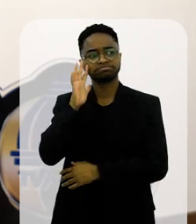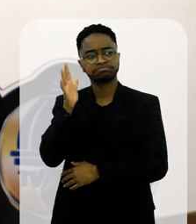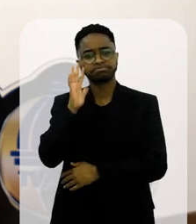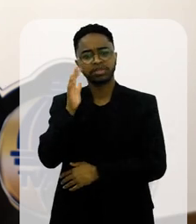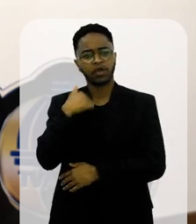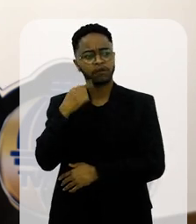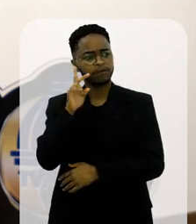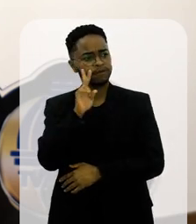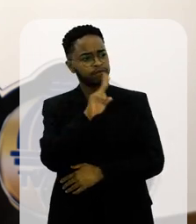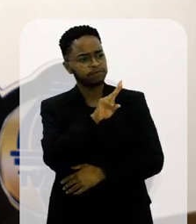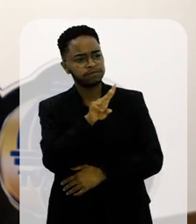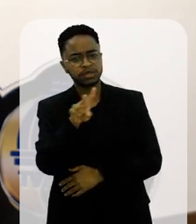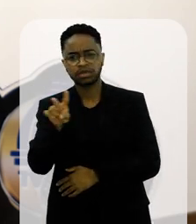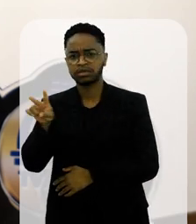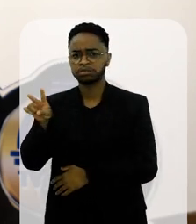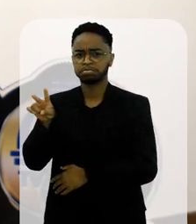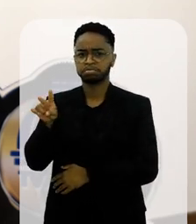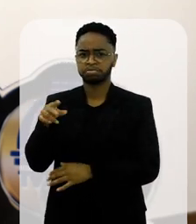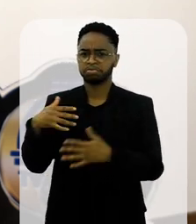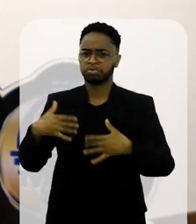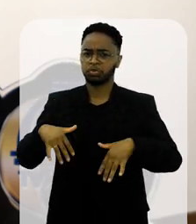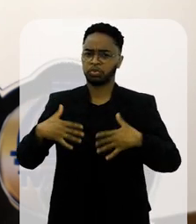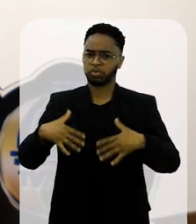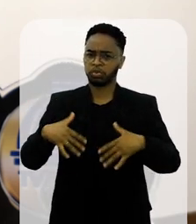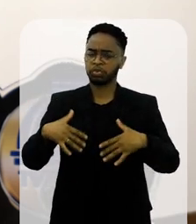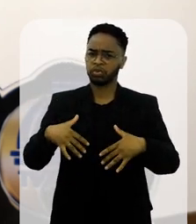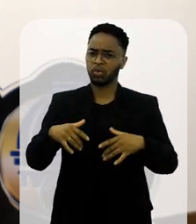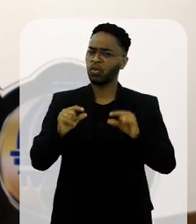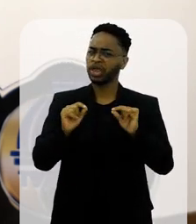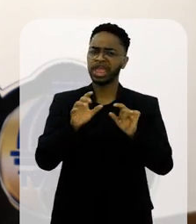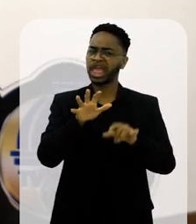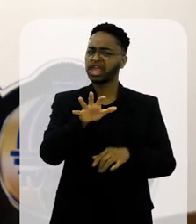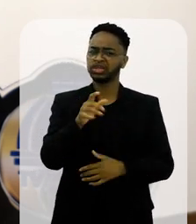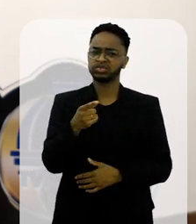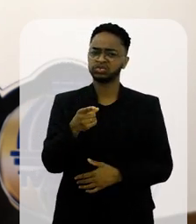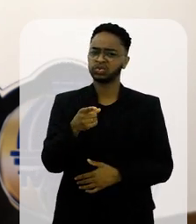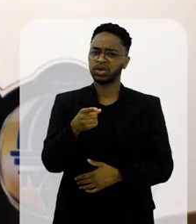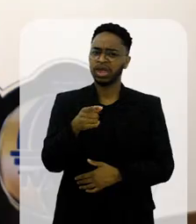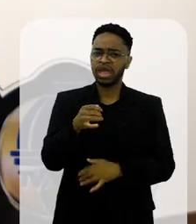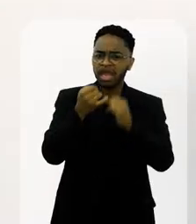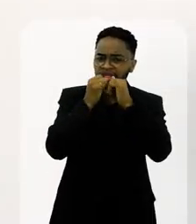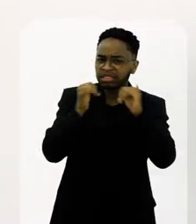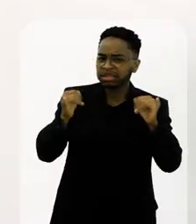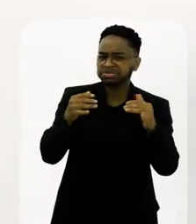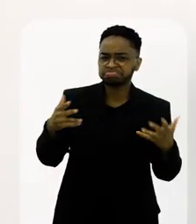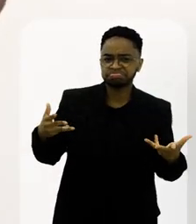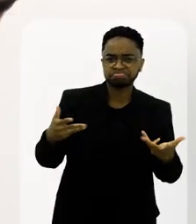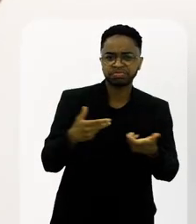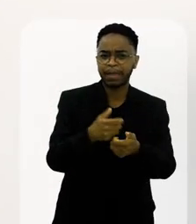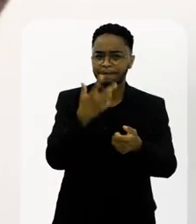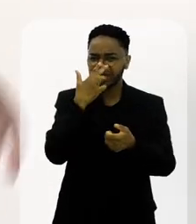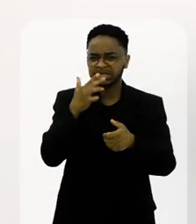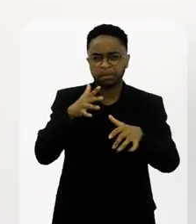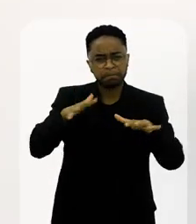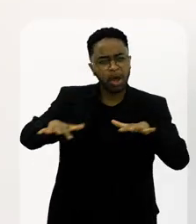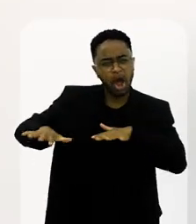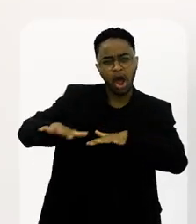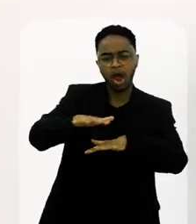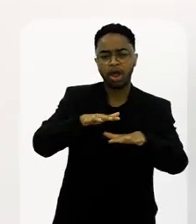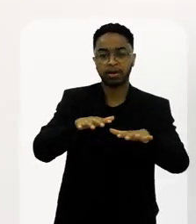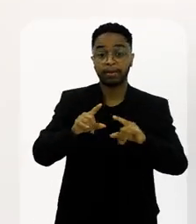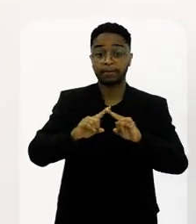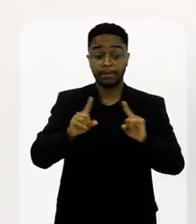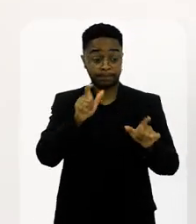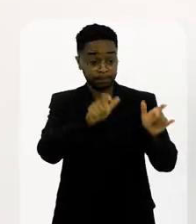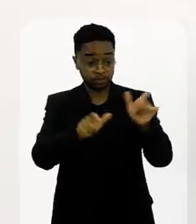Aí eu parei ali, eu olhei, falei, porra, que que é isso, né? Que energia aqui, né? Ali aquilo vibra, né?